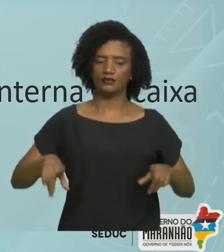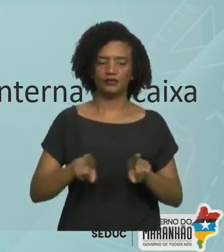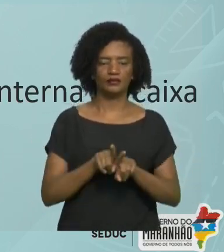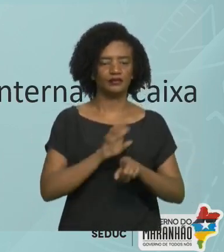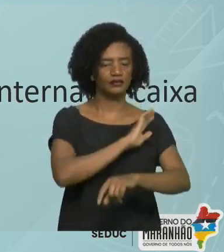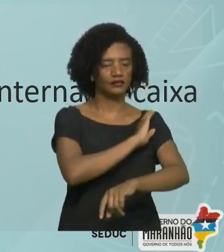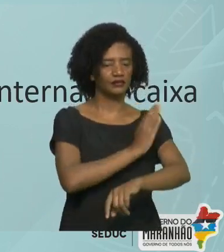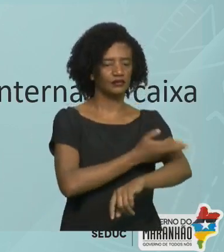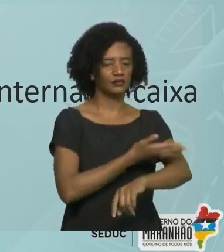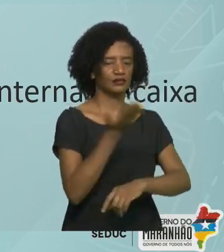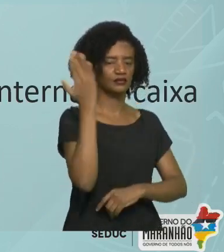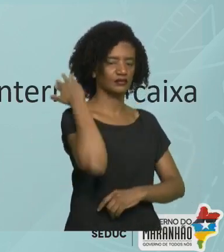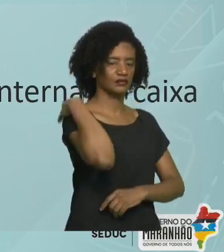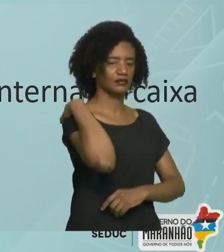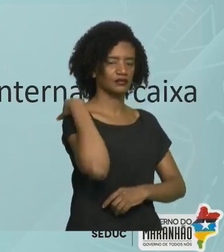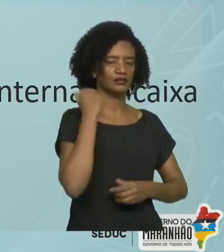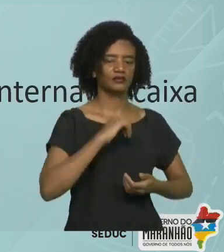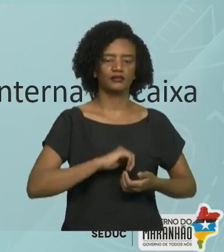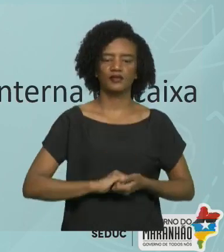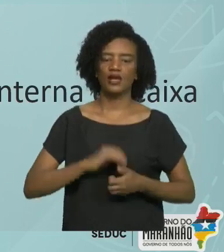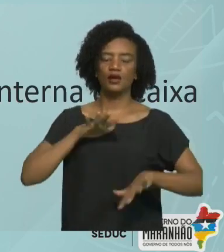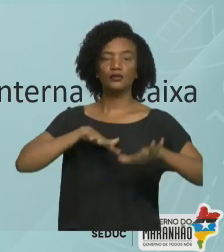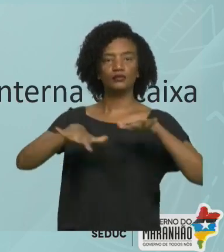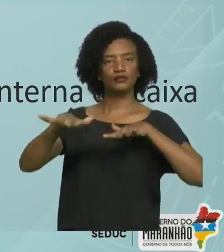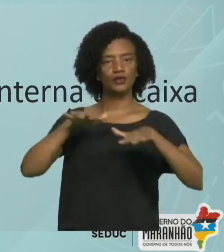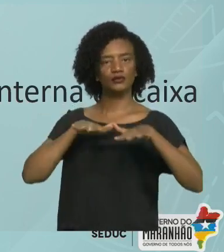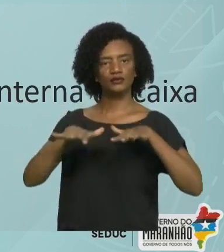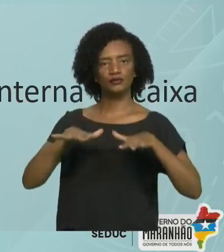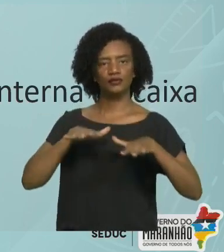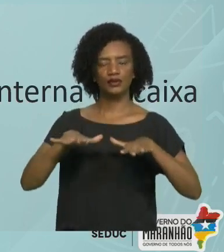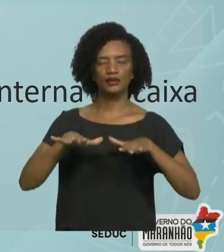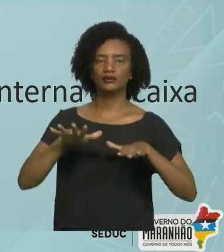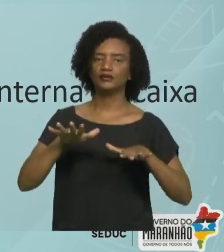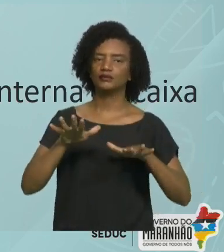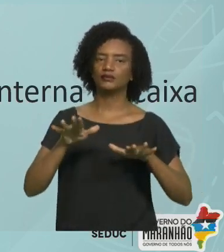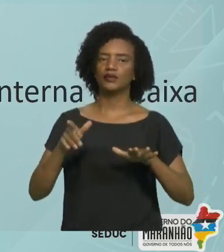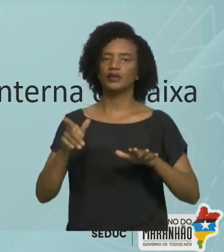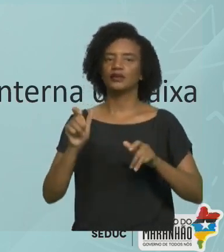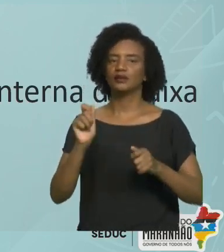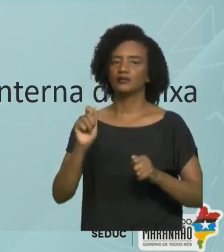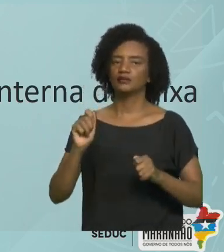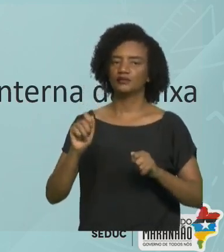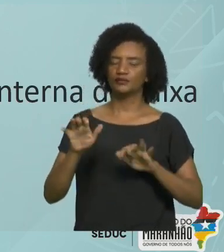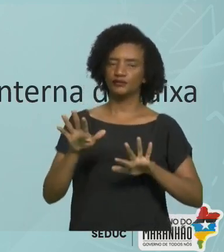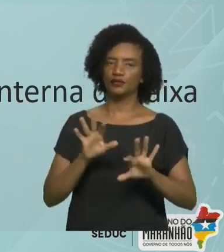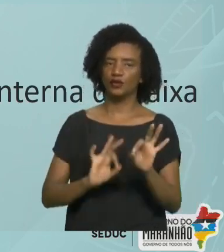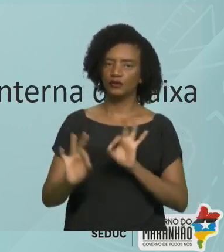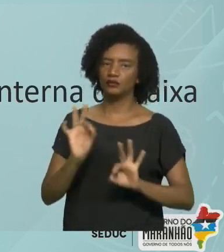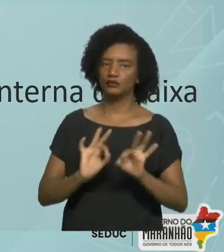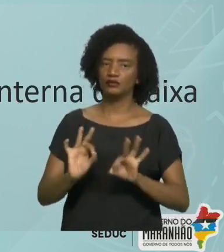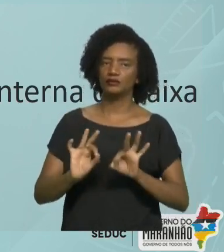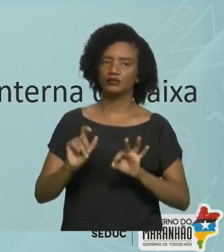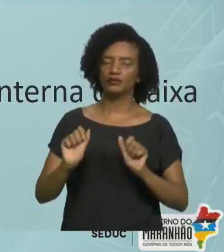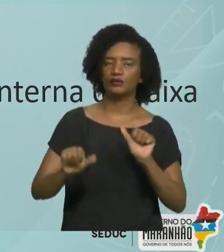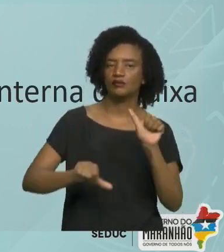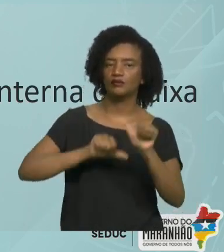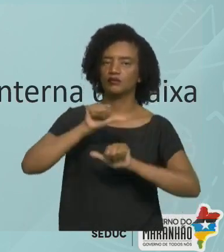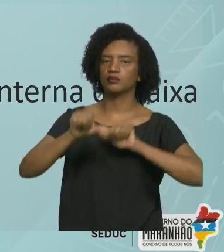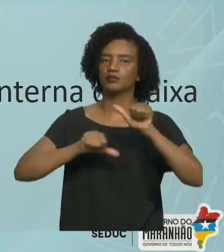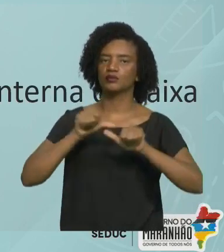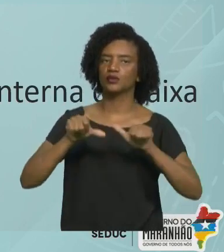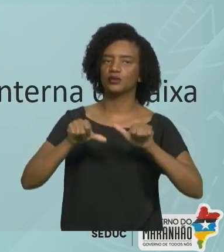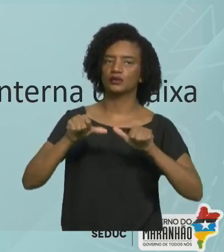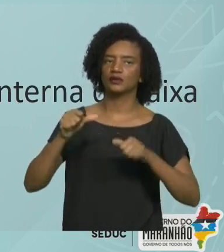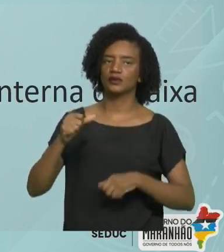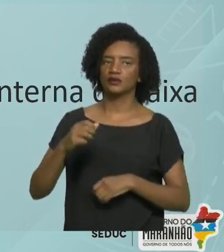Os movimentos promovem uma variação de pressão interna na caixa torácica. Isso vai gerar uma pressão relativa em